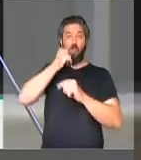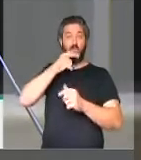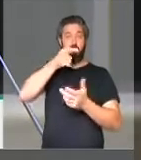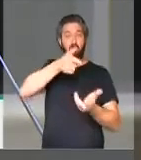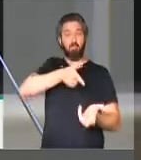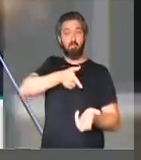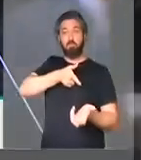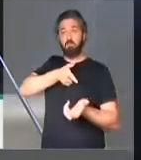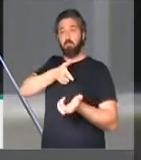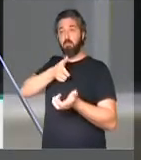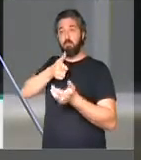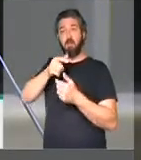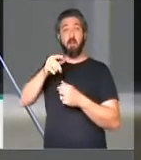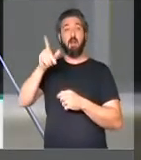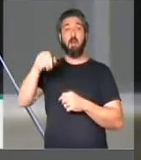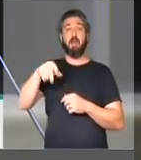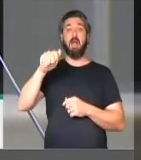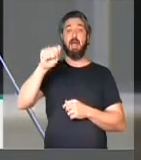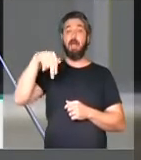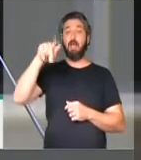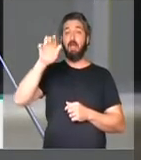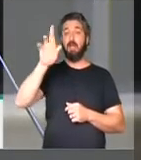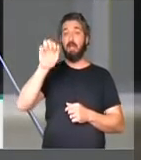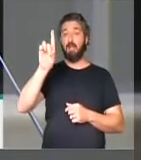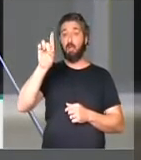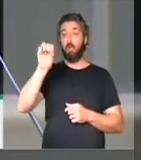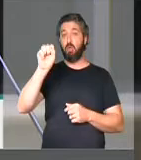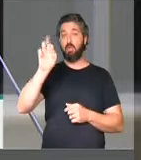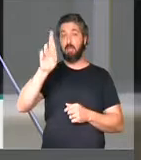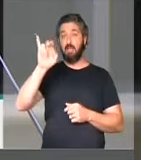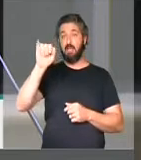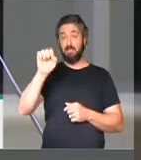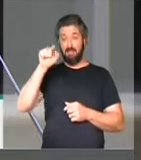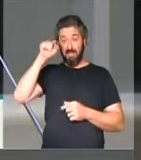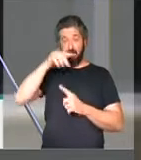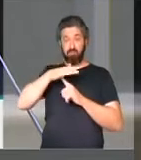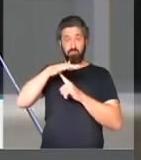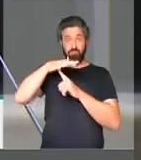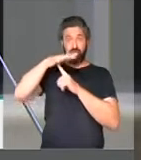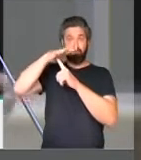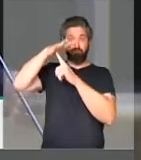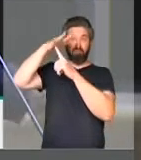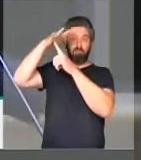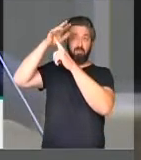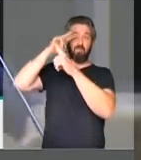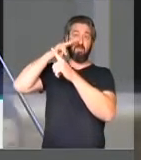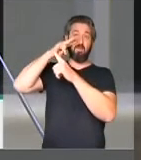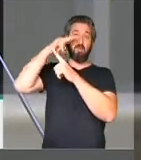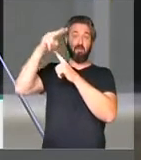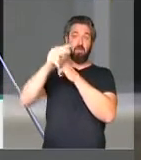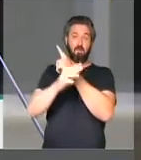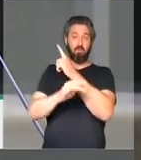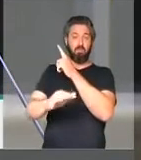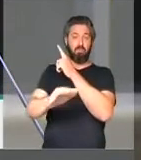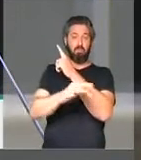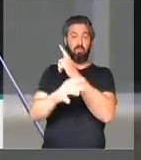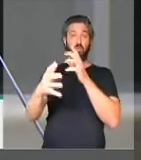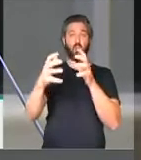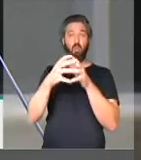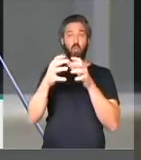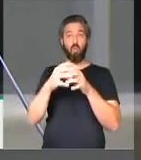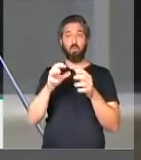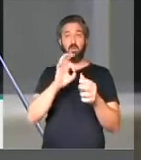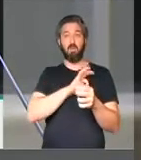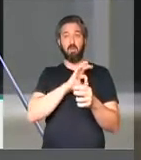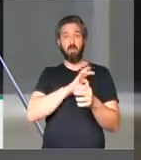helicóptero em Andra dos Reis e lá ele viu uma manobra policial